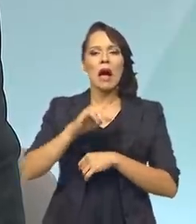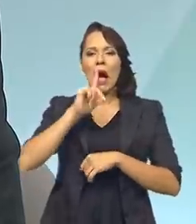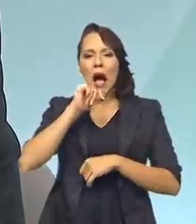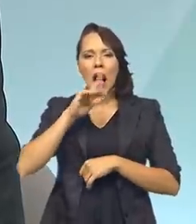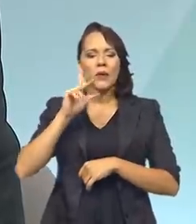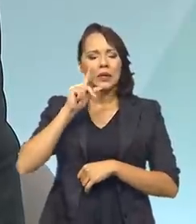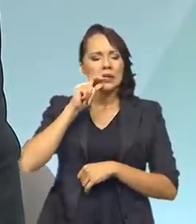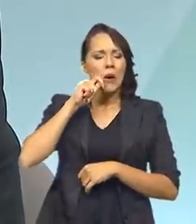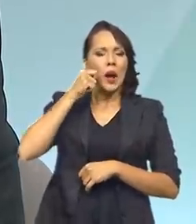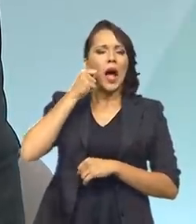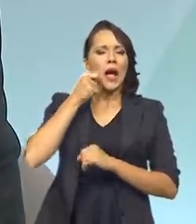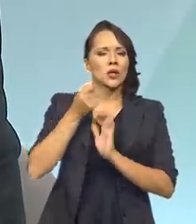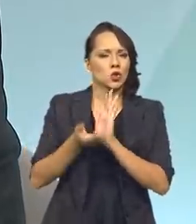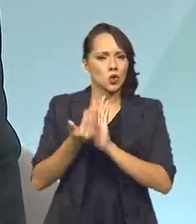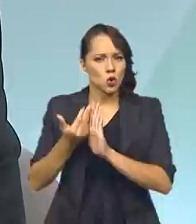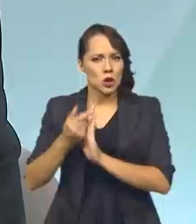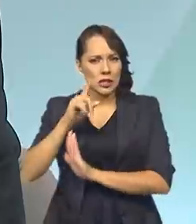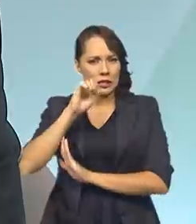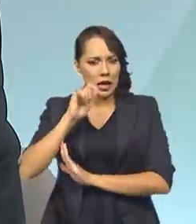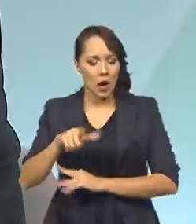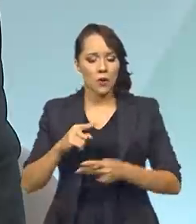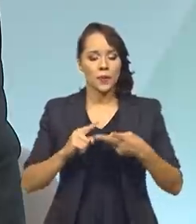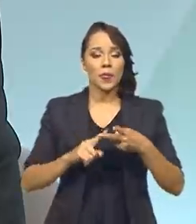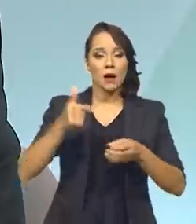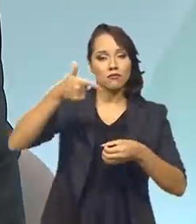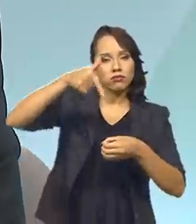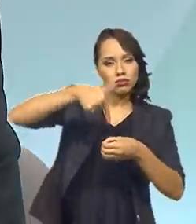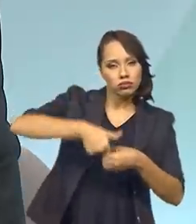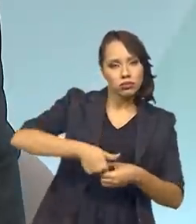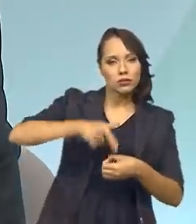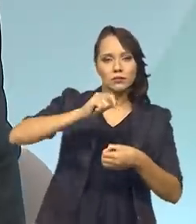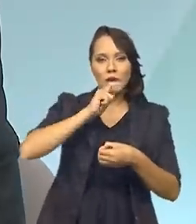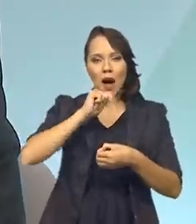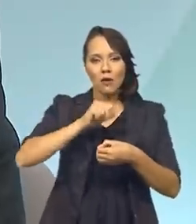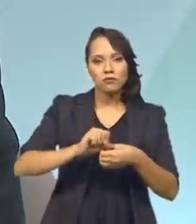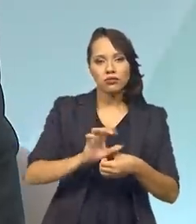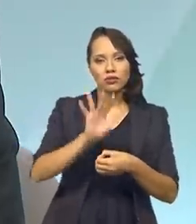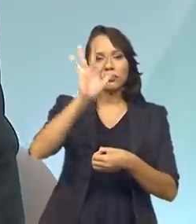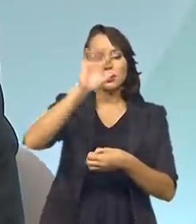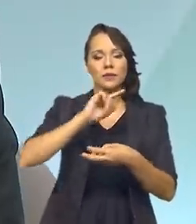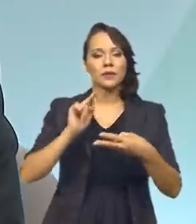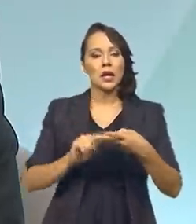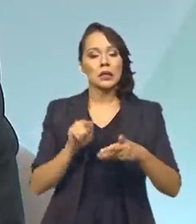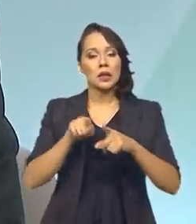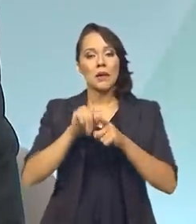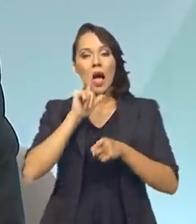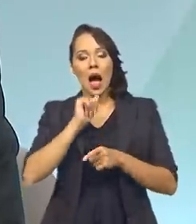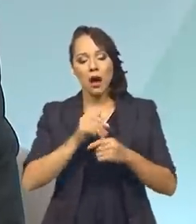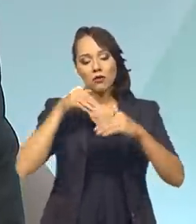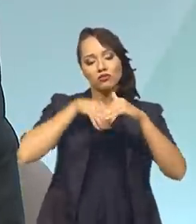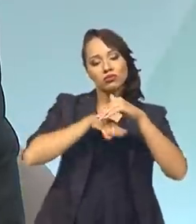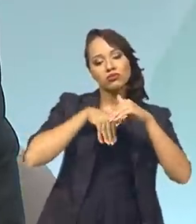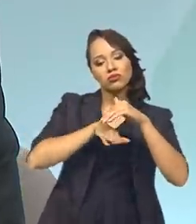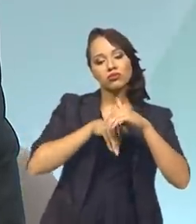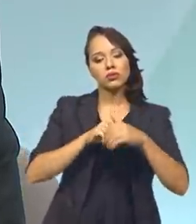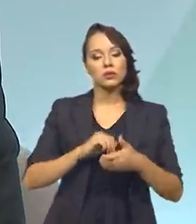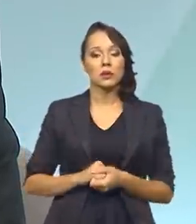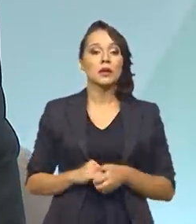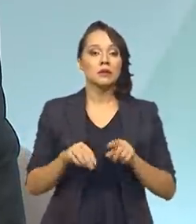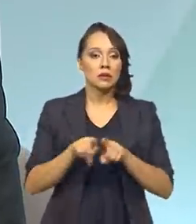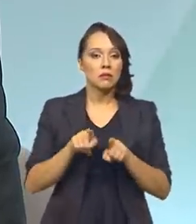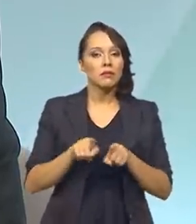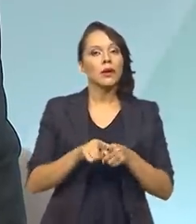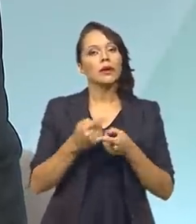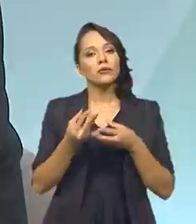com ação de perfuração de poços, de estabelecimento de reservatórios de água, da política de dessalentação humana e